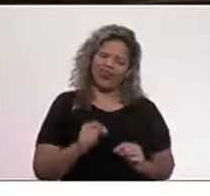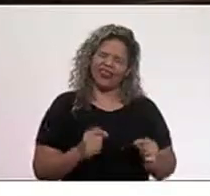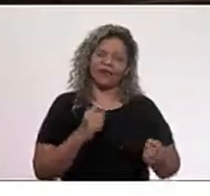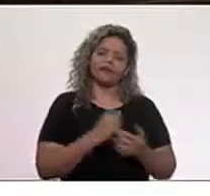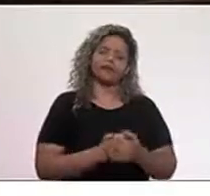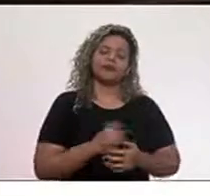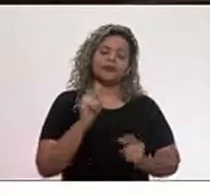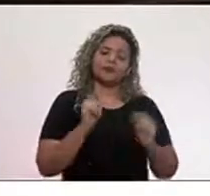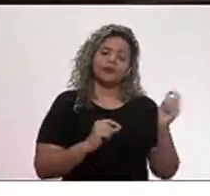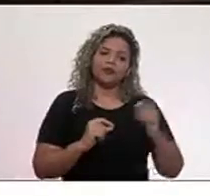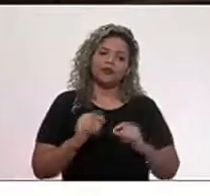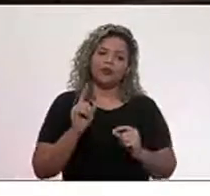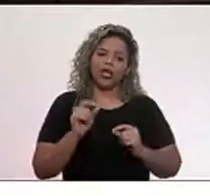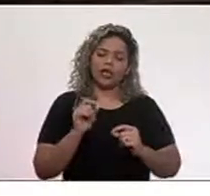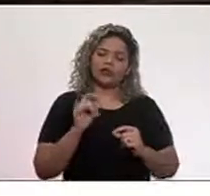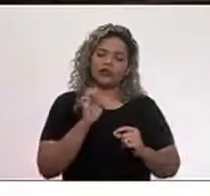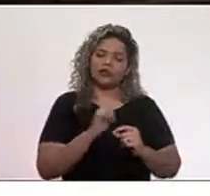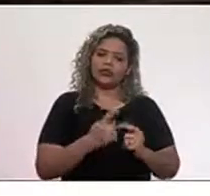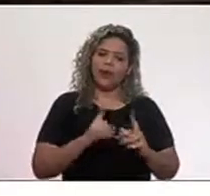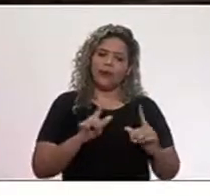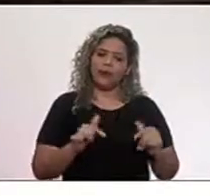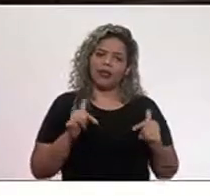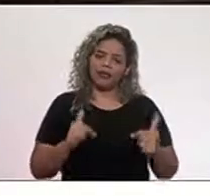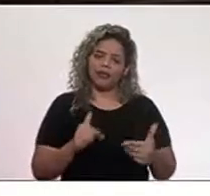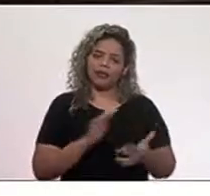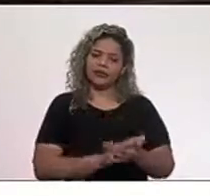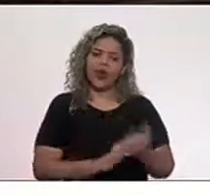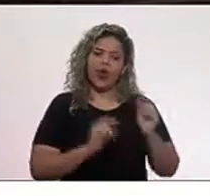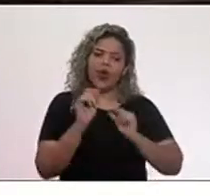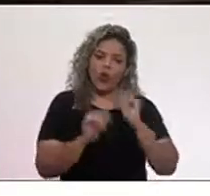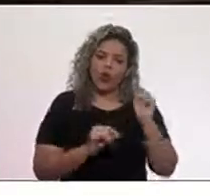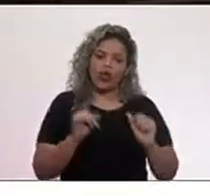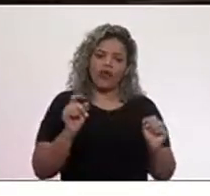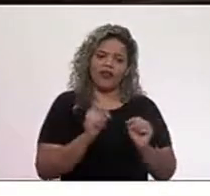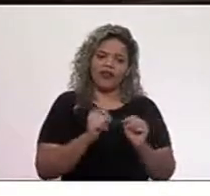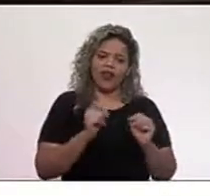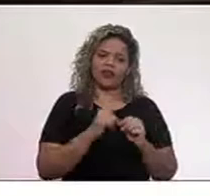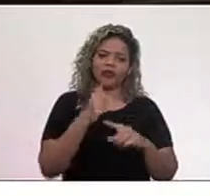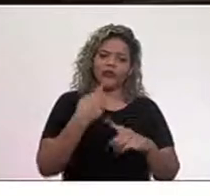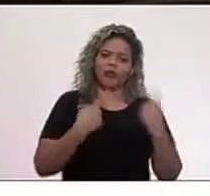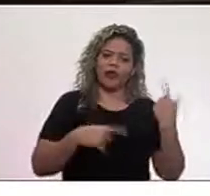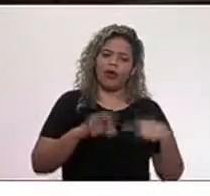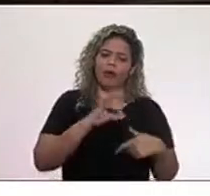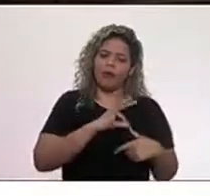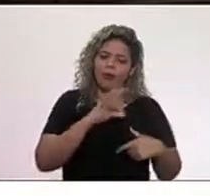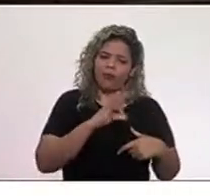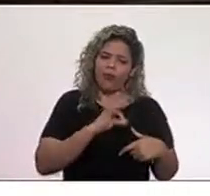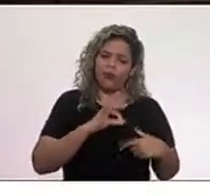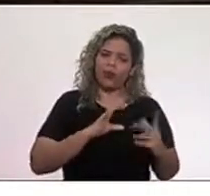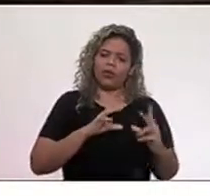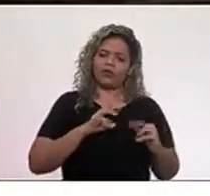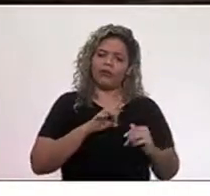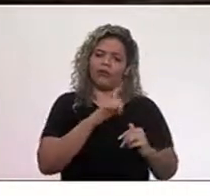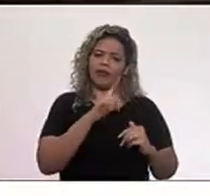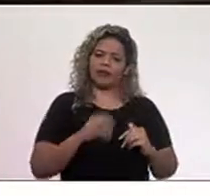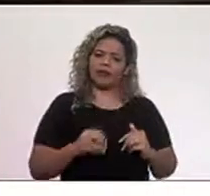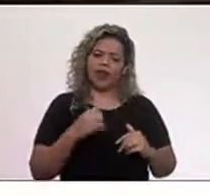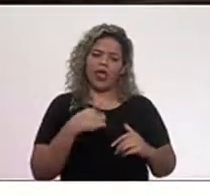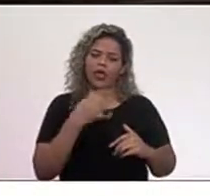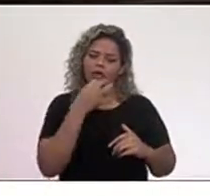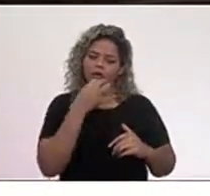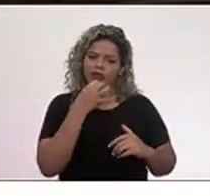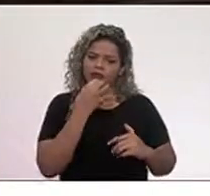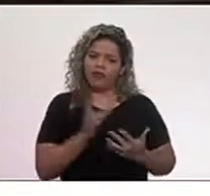de segurança, do ponto de vista da prevenção. O que faz uma polícia ser preventiva, senhor presidente? Eu, por